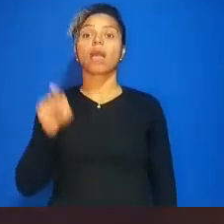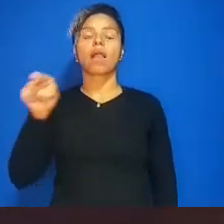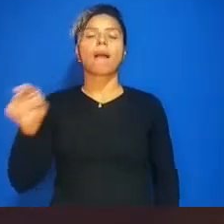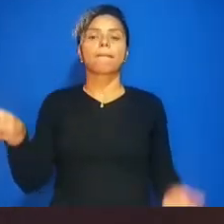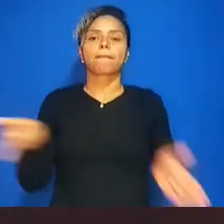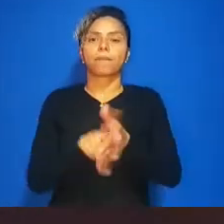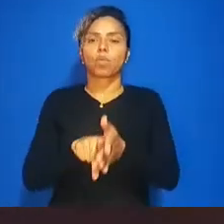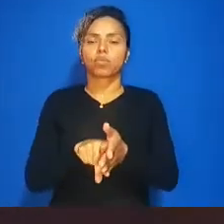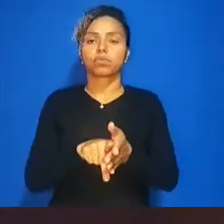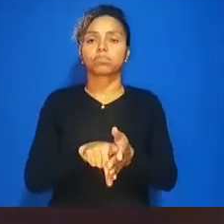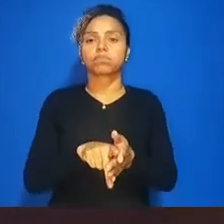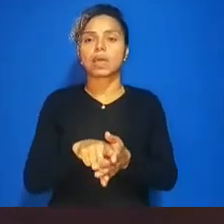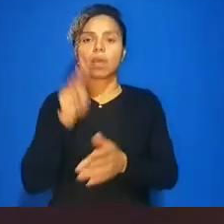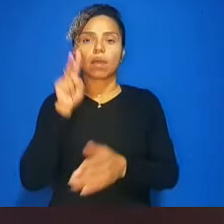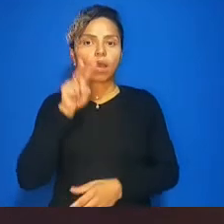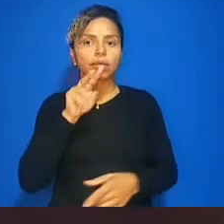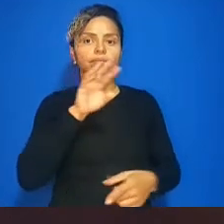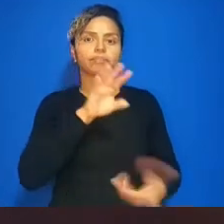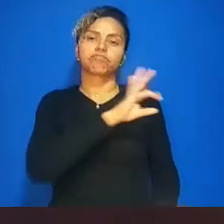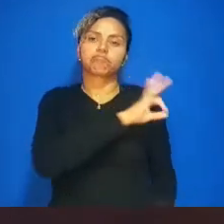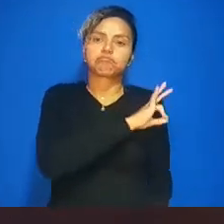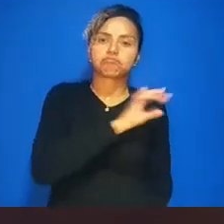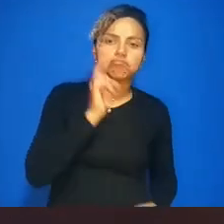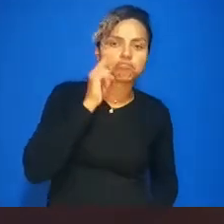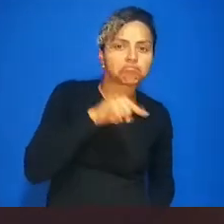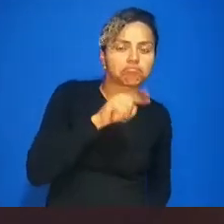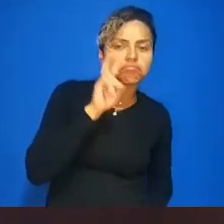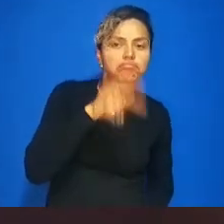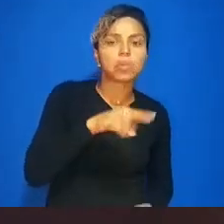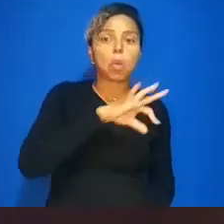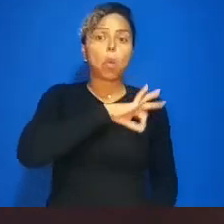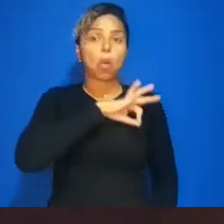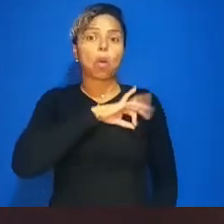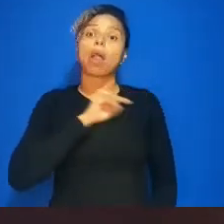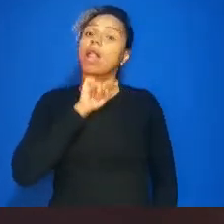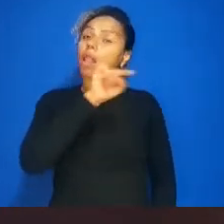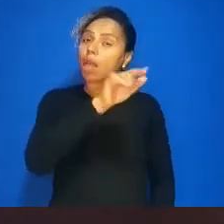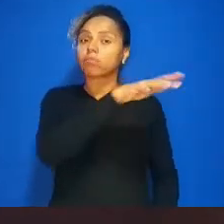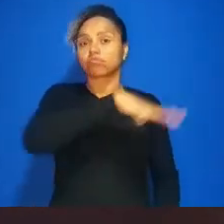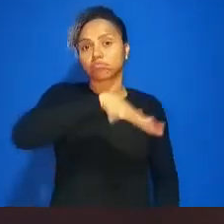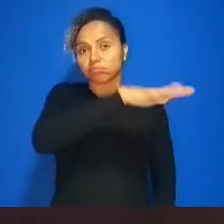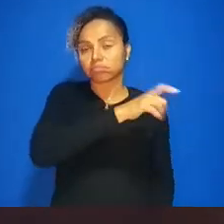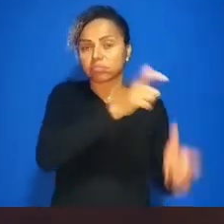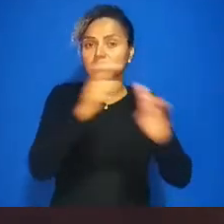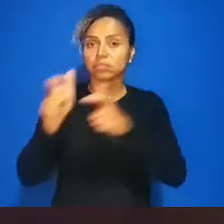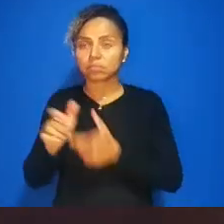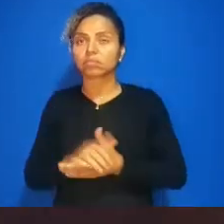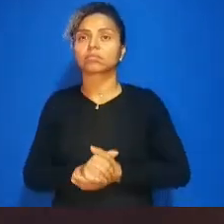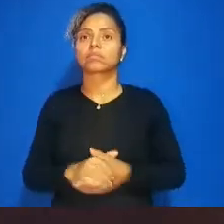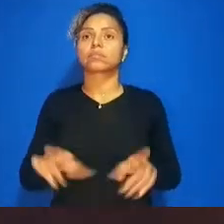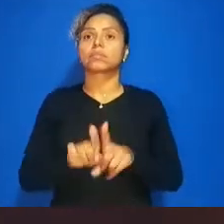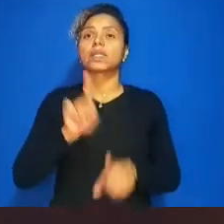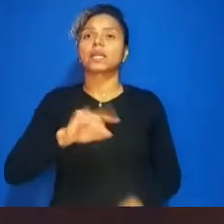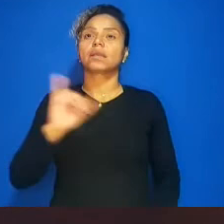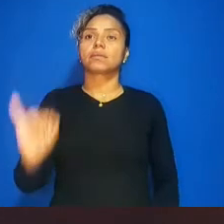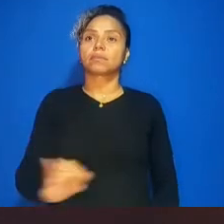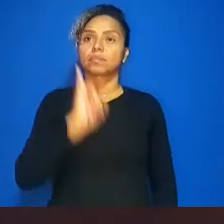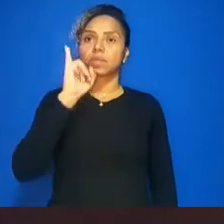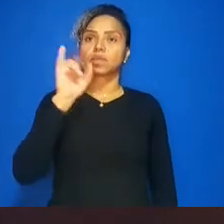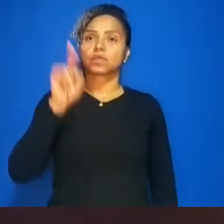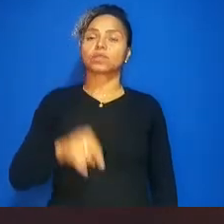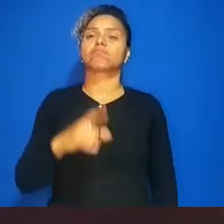e de alguns distritos e é feita de uma grande importância o índice de criminalidade lá